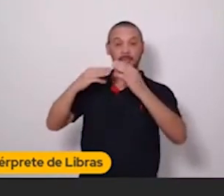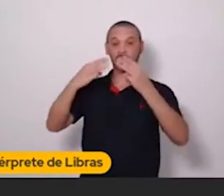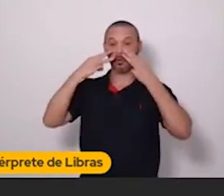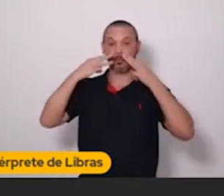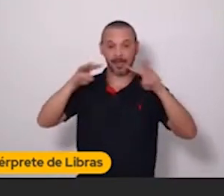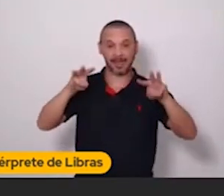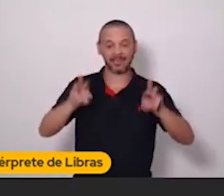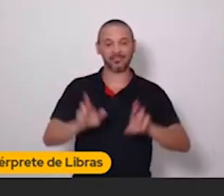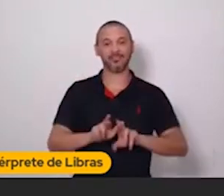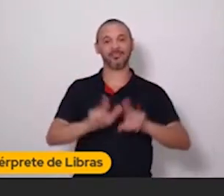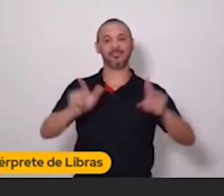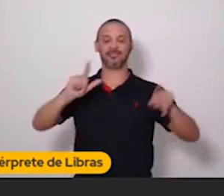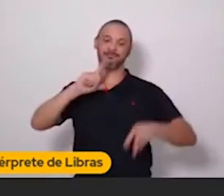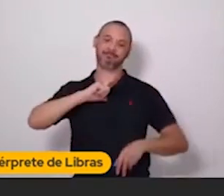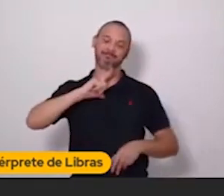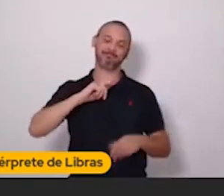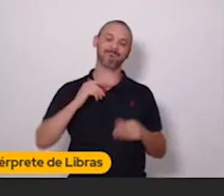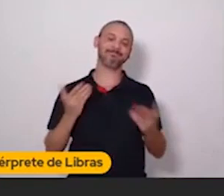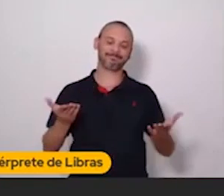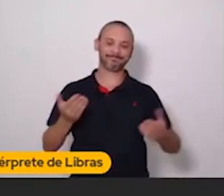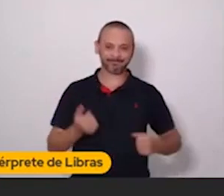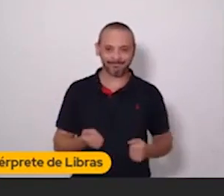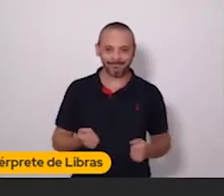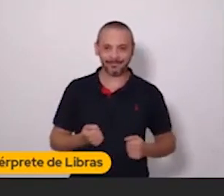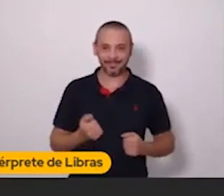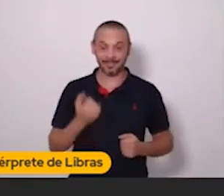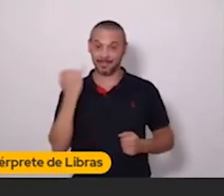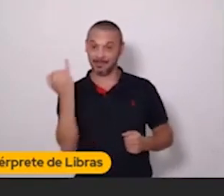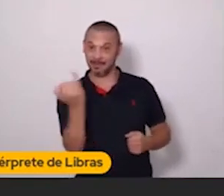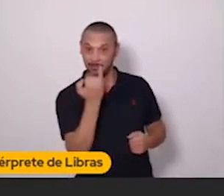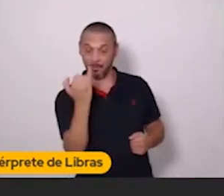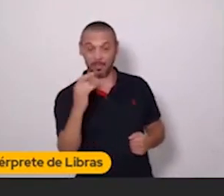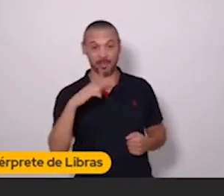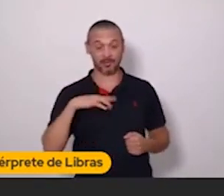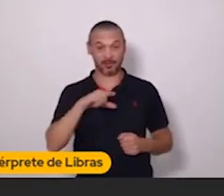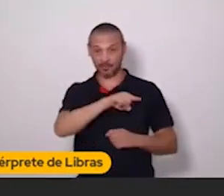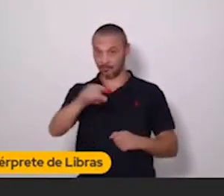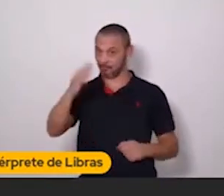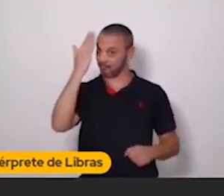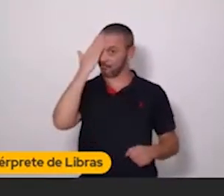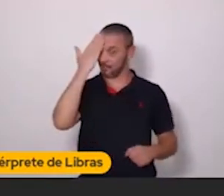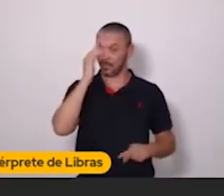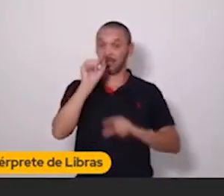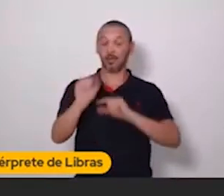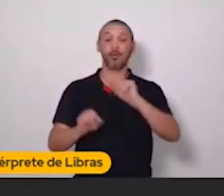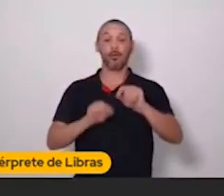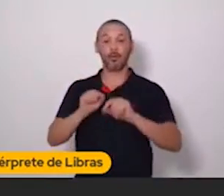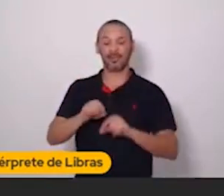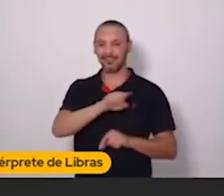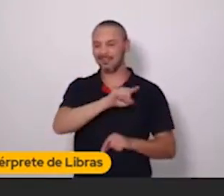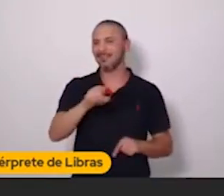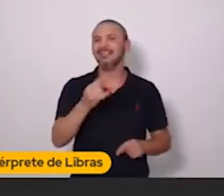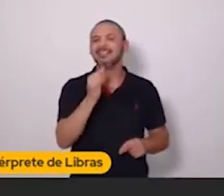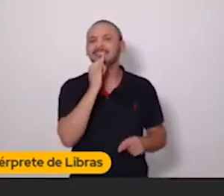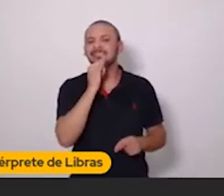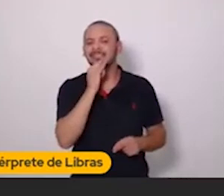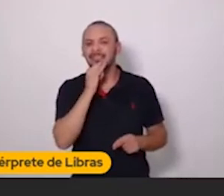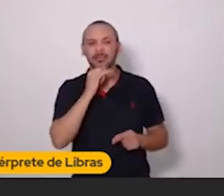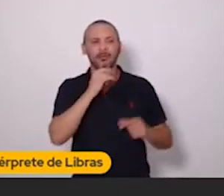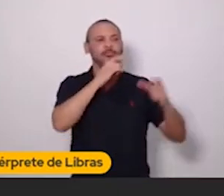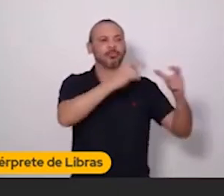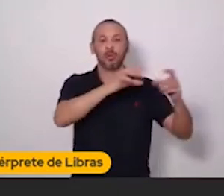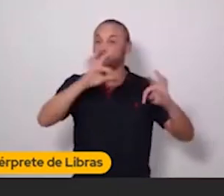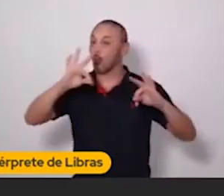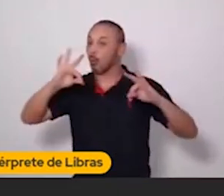diferenciado. Então, uma coisa muito importante para você entender. É que você não precisa estar em todas essas